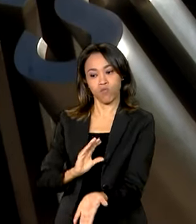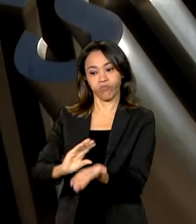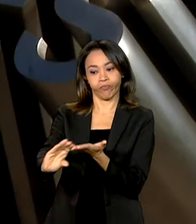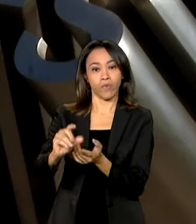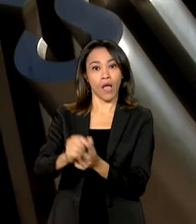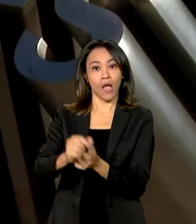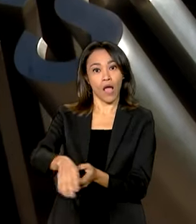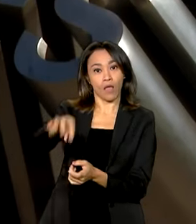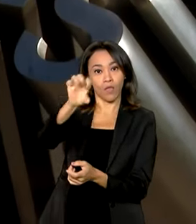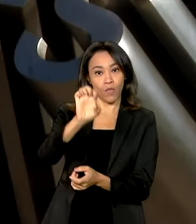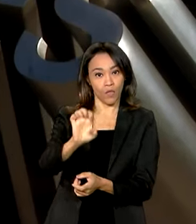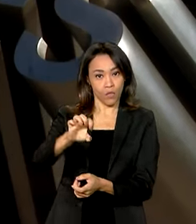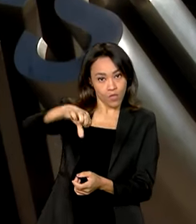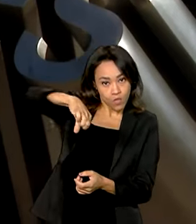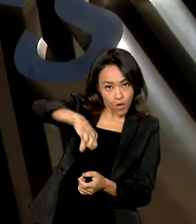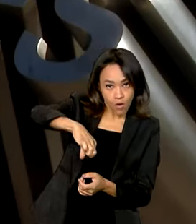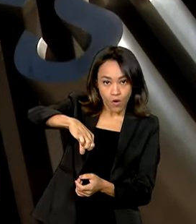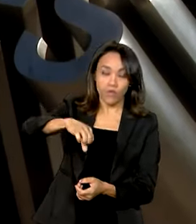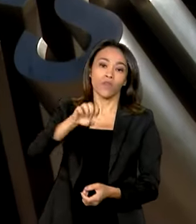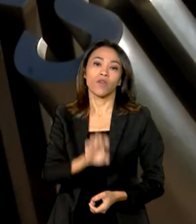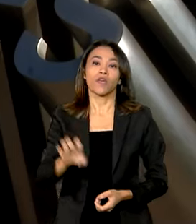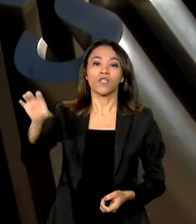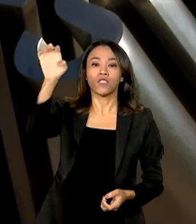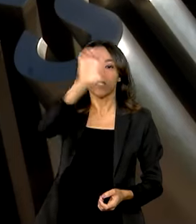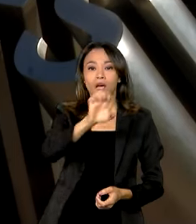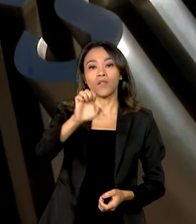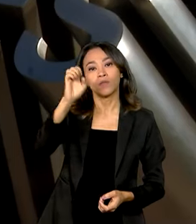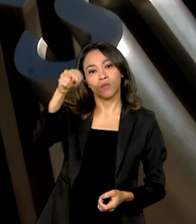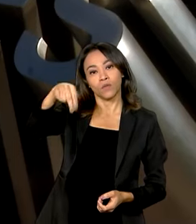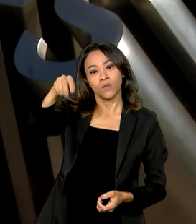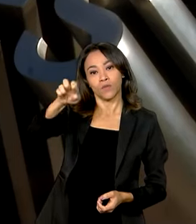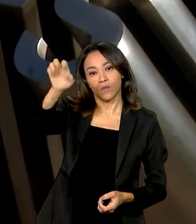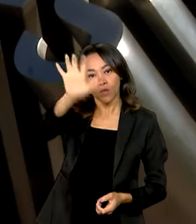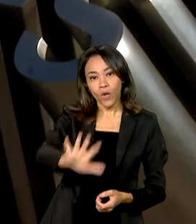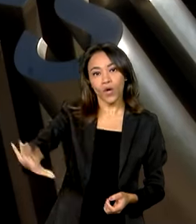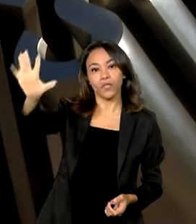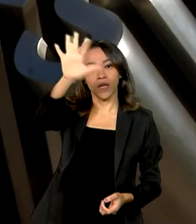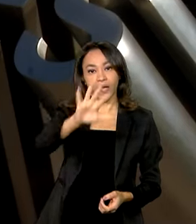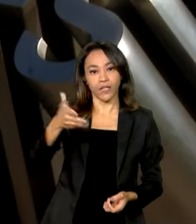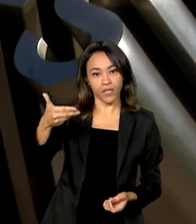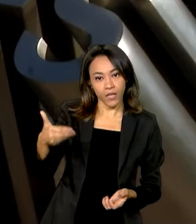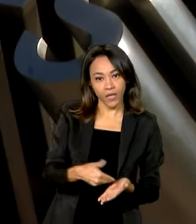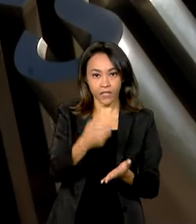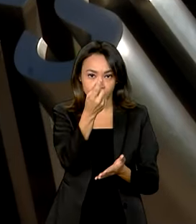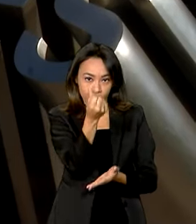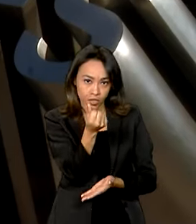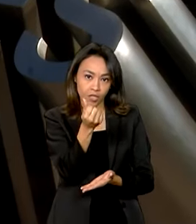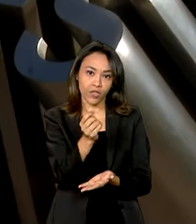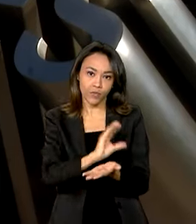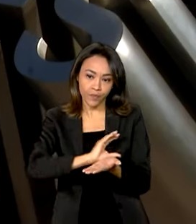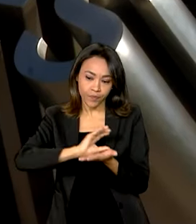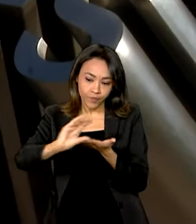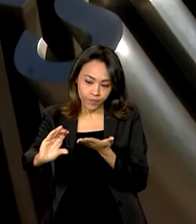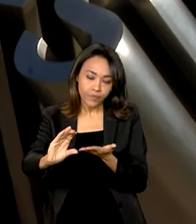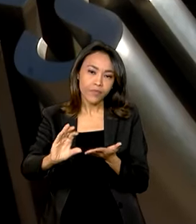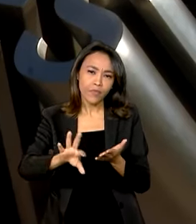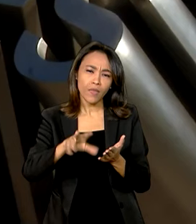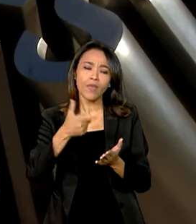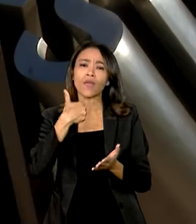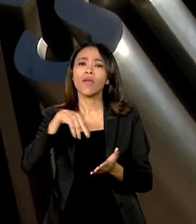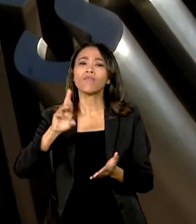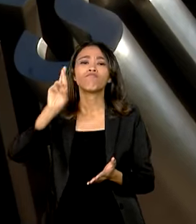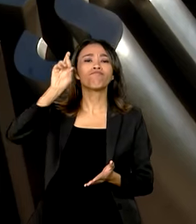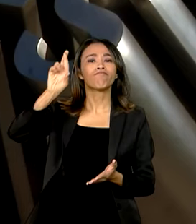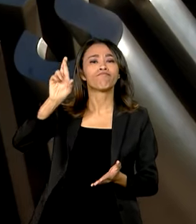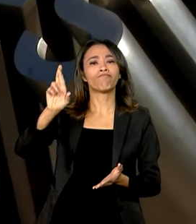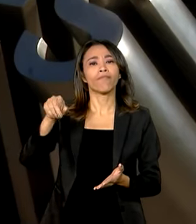nove estados nordestinos. Com esse dinheiro, que será executado, o projeto será executado pelo programa